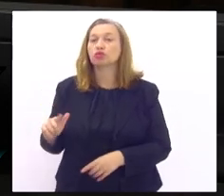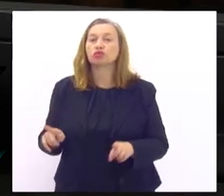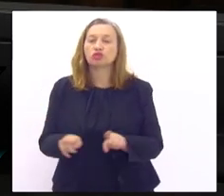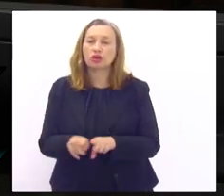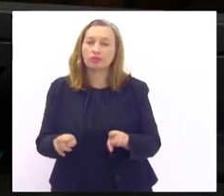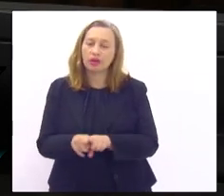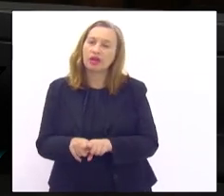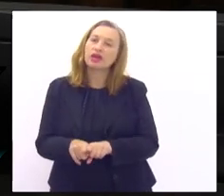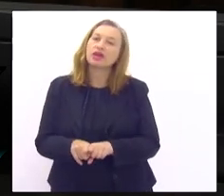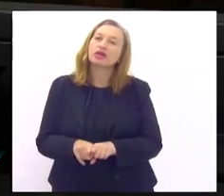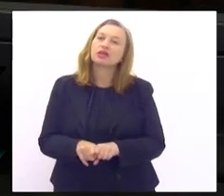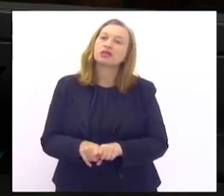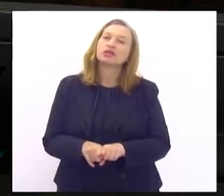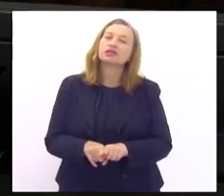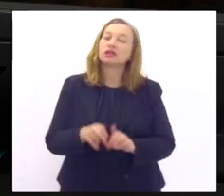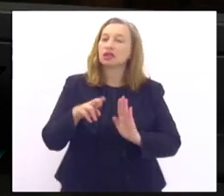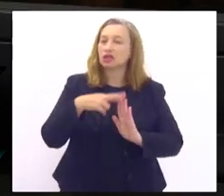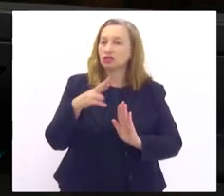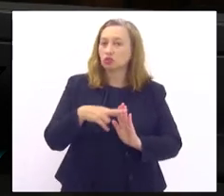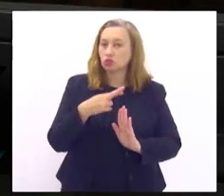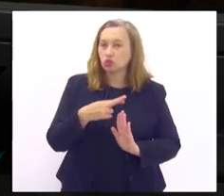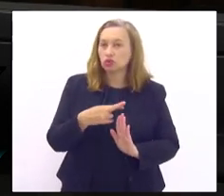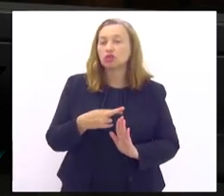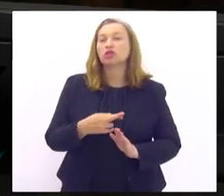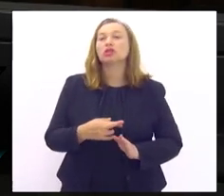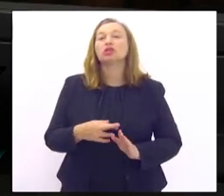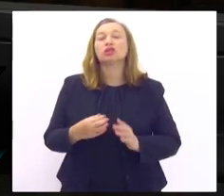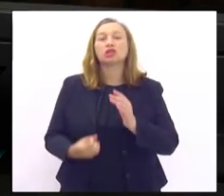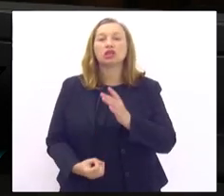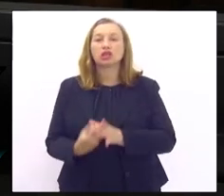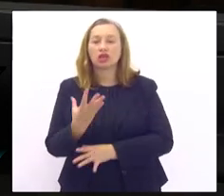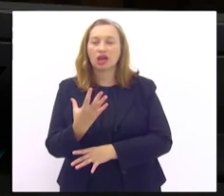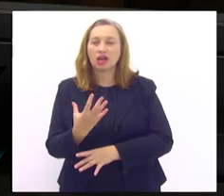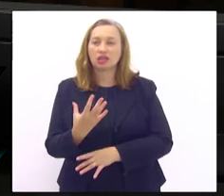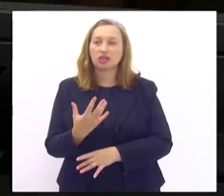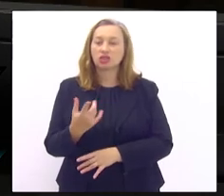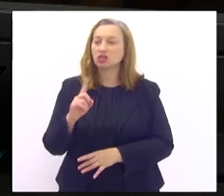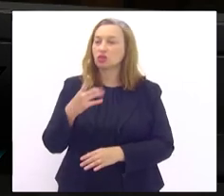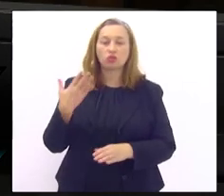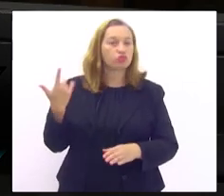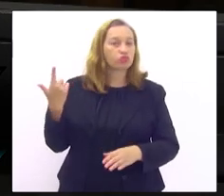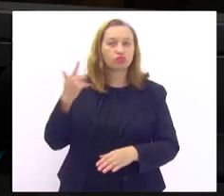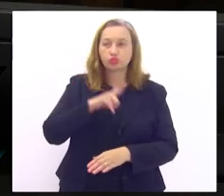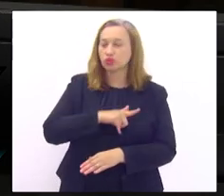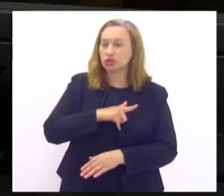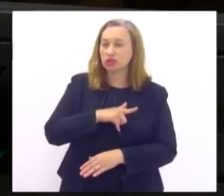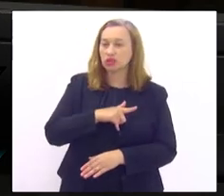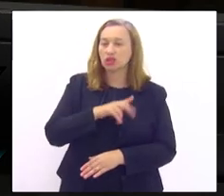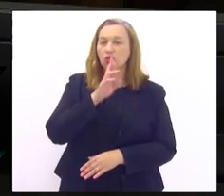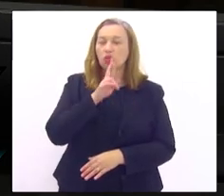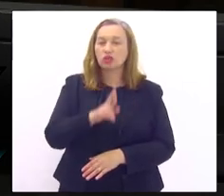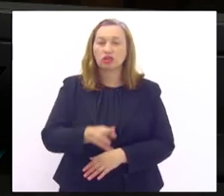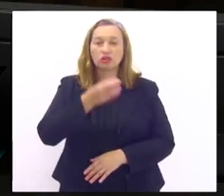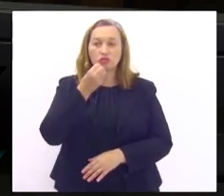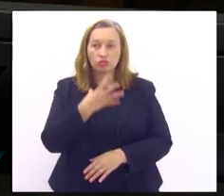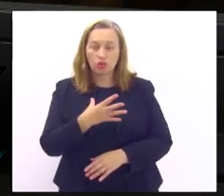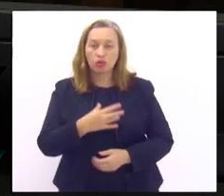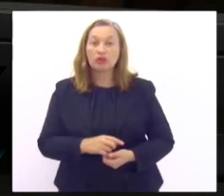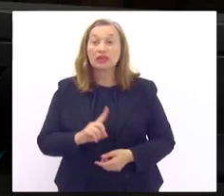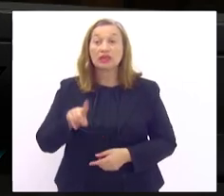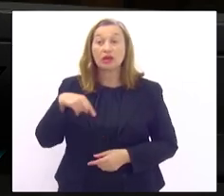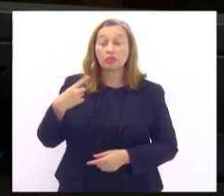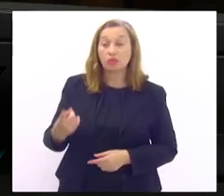outras resoluções que tenham sido feitas que não alcançaram ainda o resultado efetivo quando nós